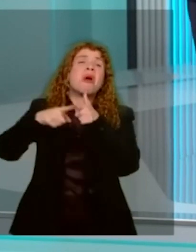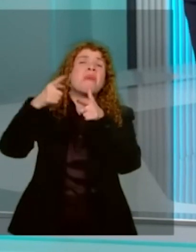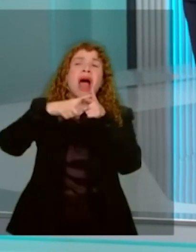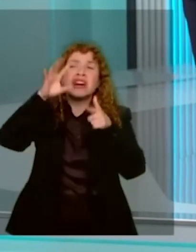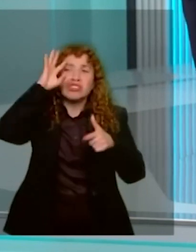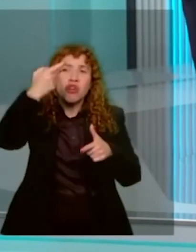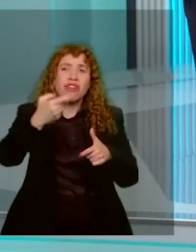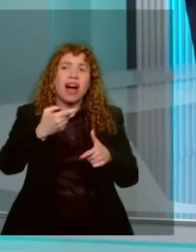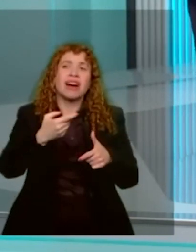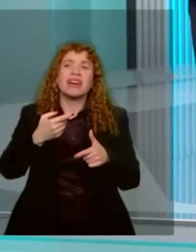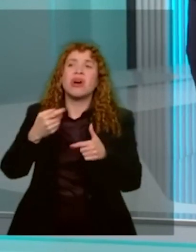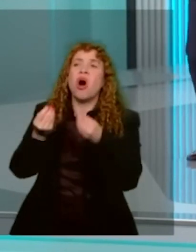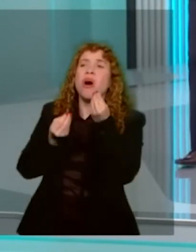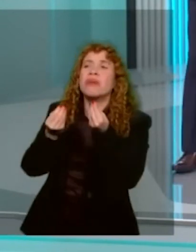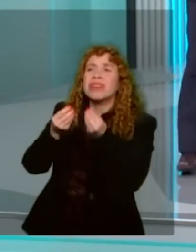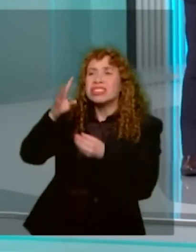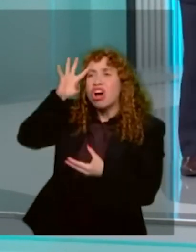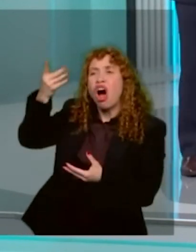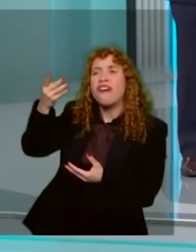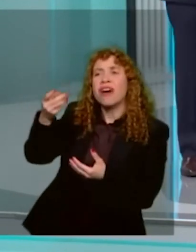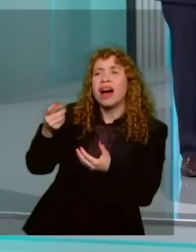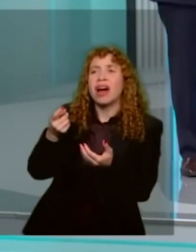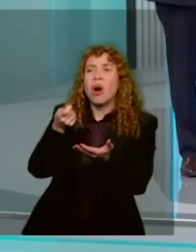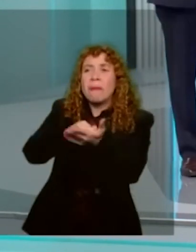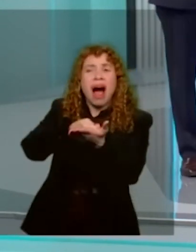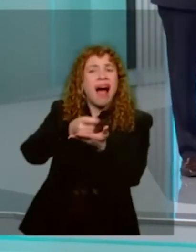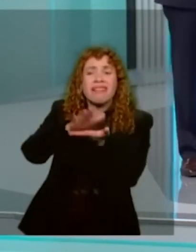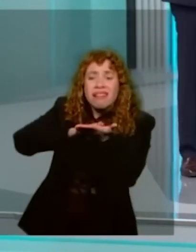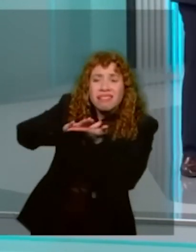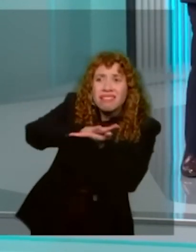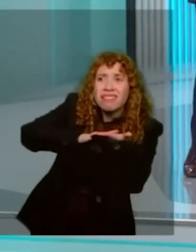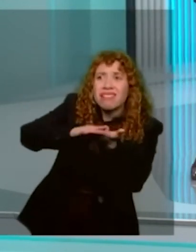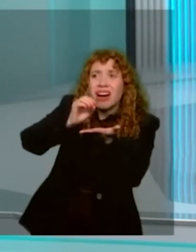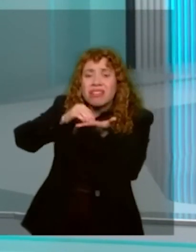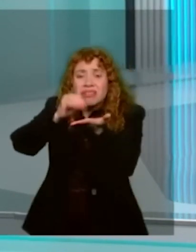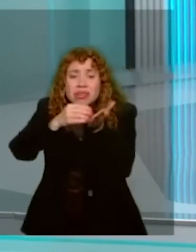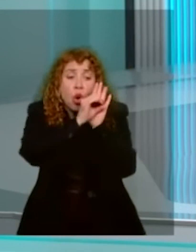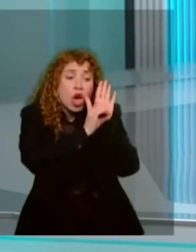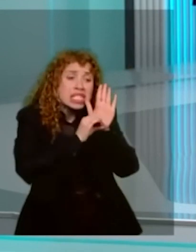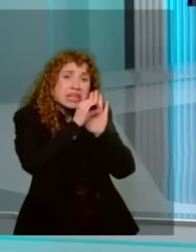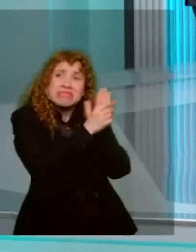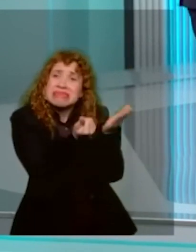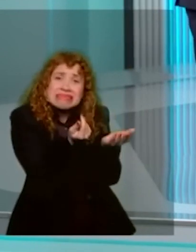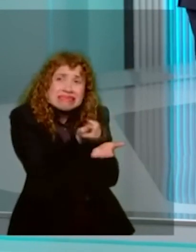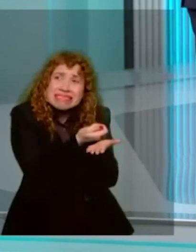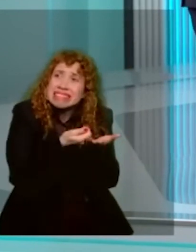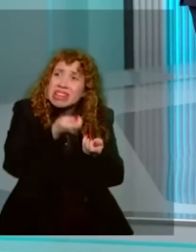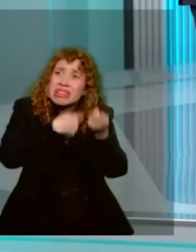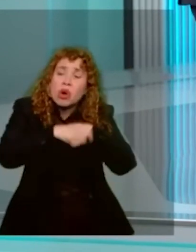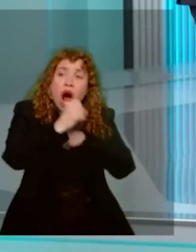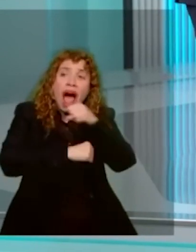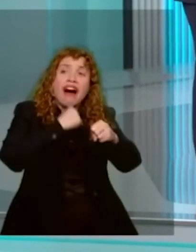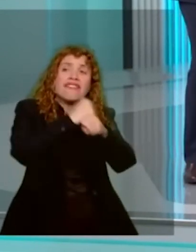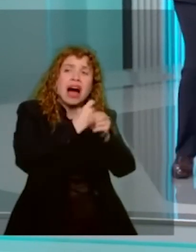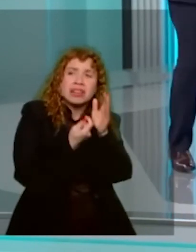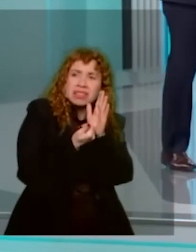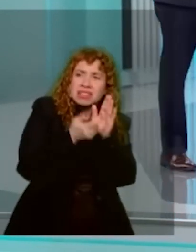do SUS congelada e com 42% de queda do orçamento da saúde o ano que vem? Com o orçamento secreto?